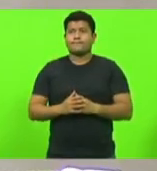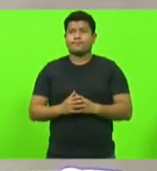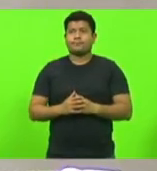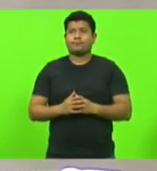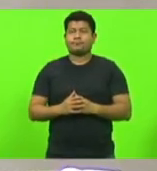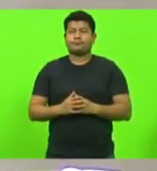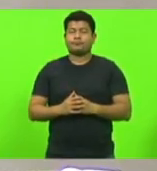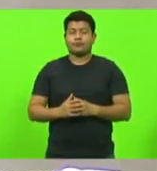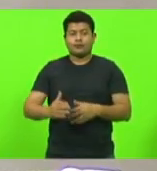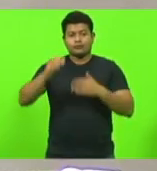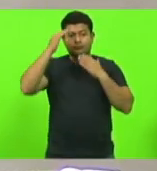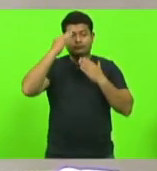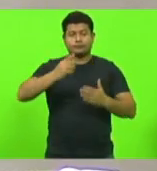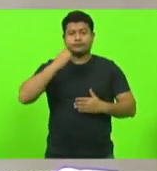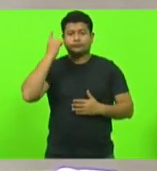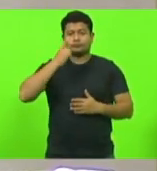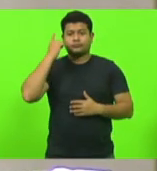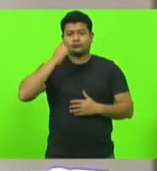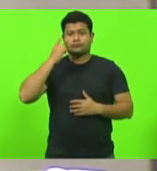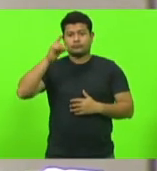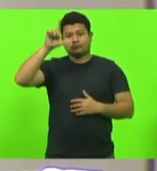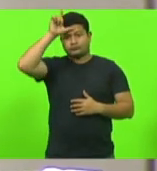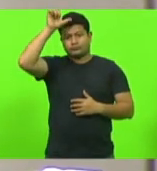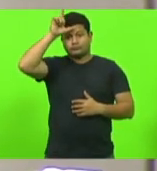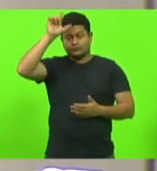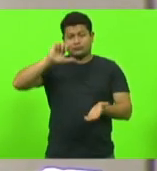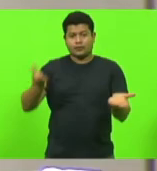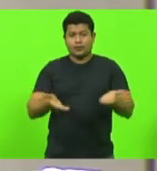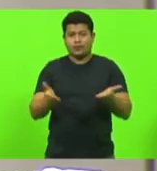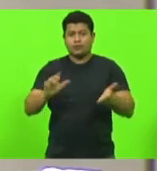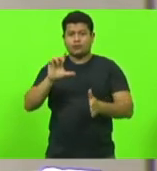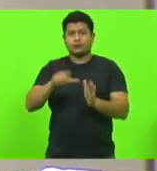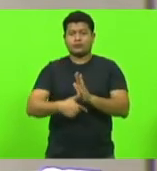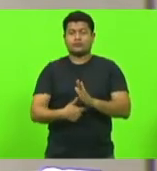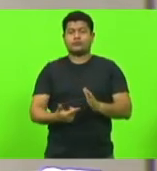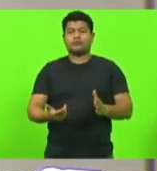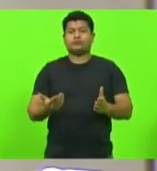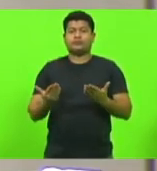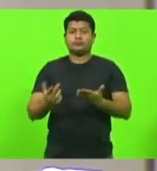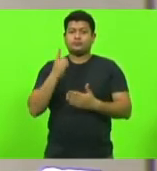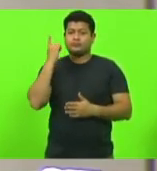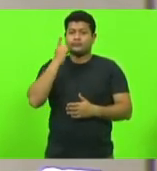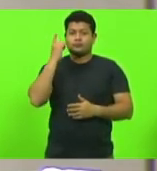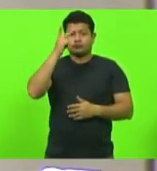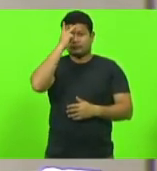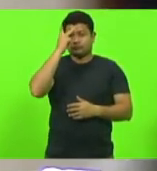Obrigado, deputado Sargento Lima. Próxima deputada escrita. Deputada Paulinha.